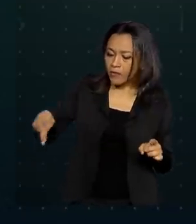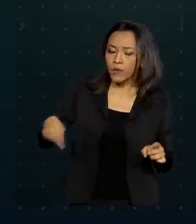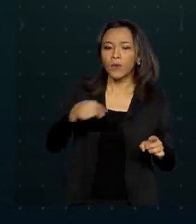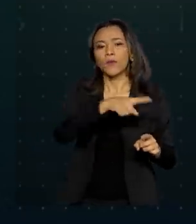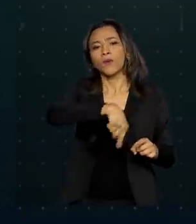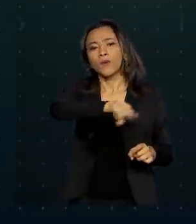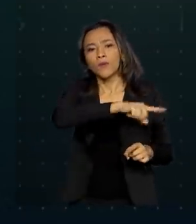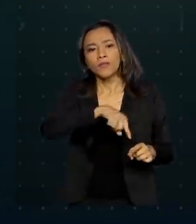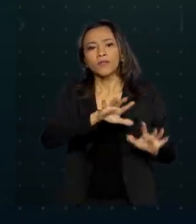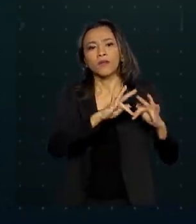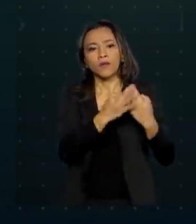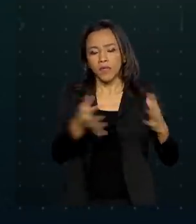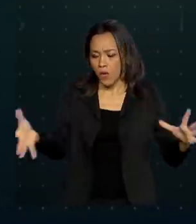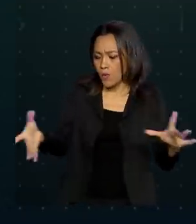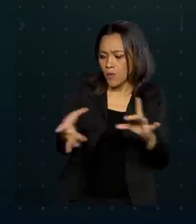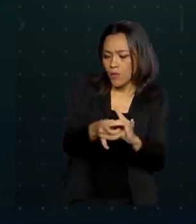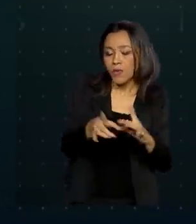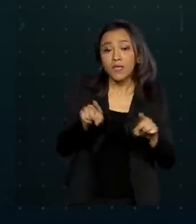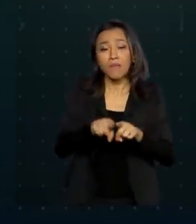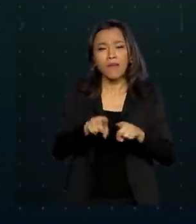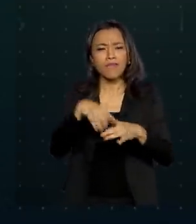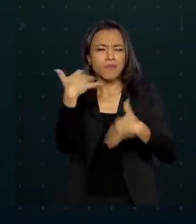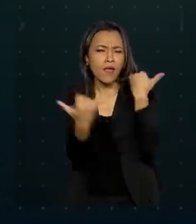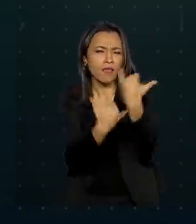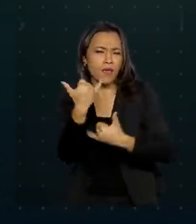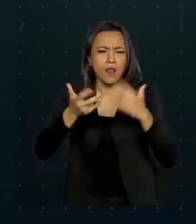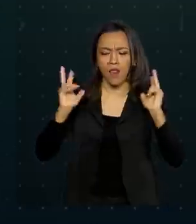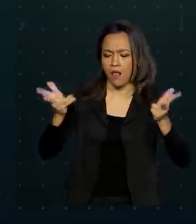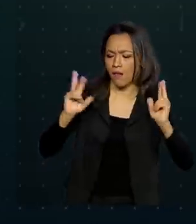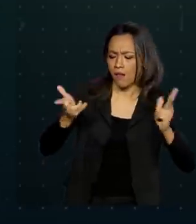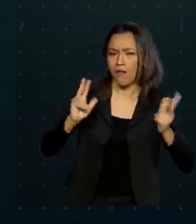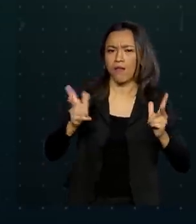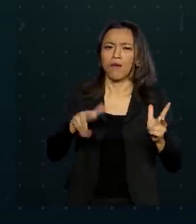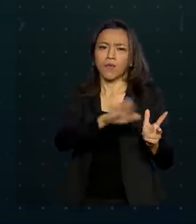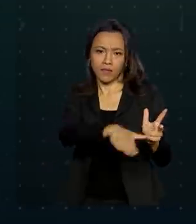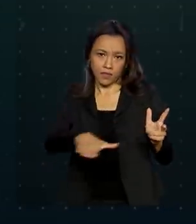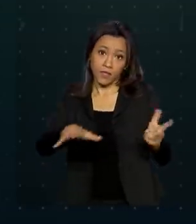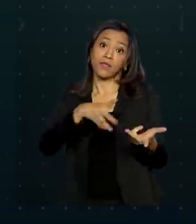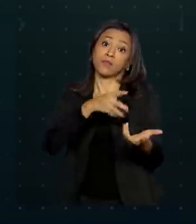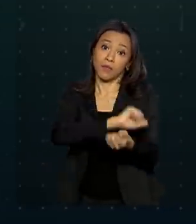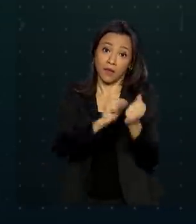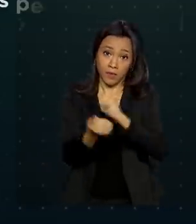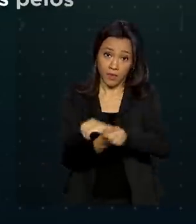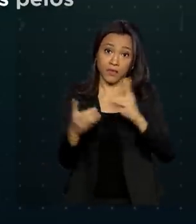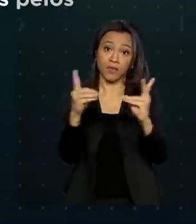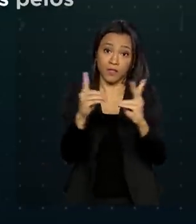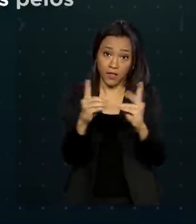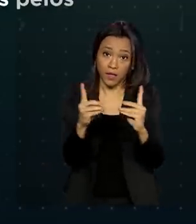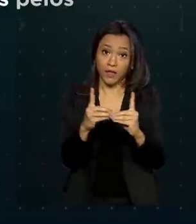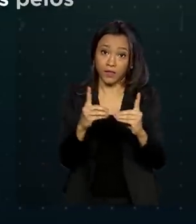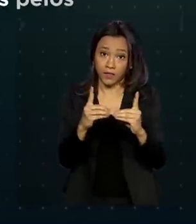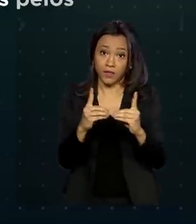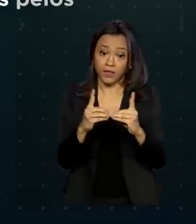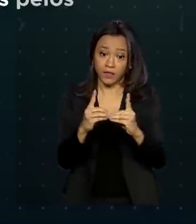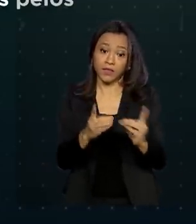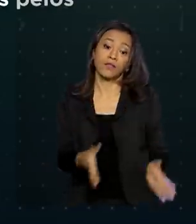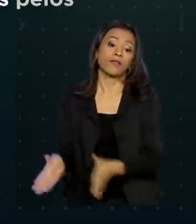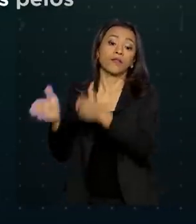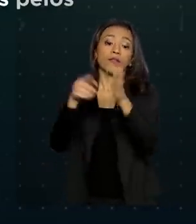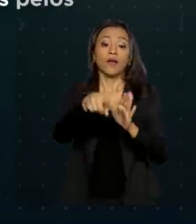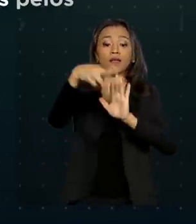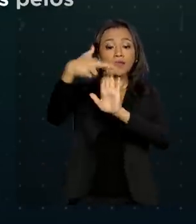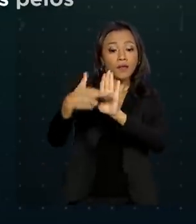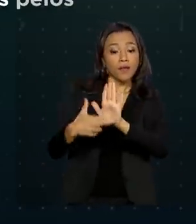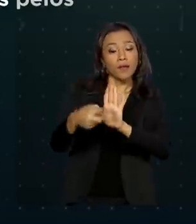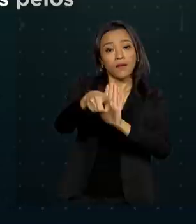oferta de atividades lúdicas para que a criança aprenda brincando. Já para as outras fases de ensino, a norma sugere que